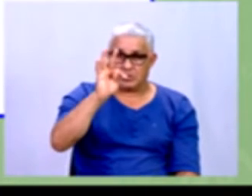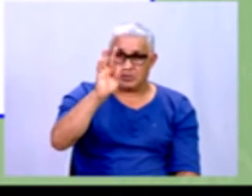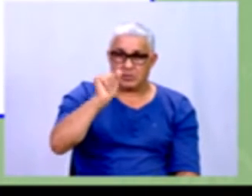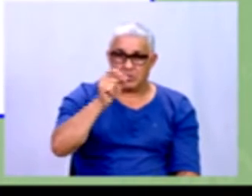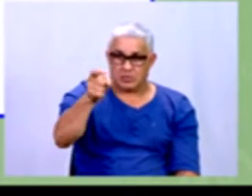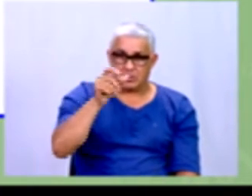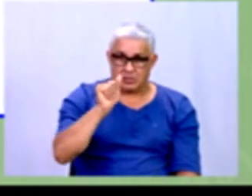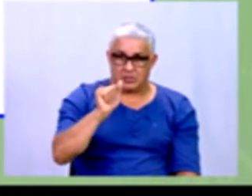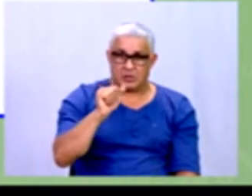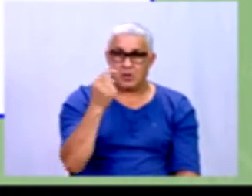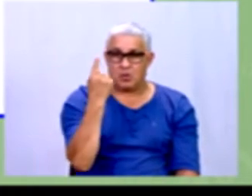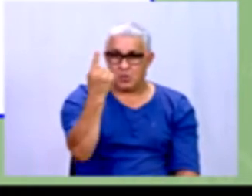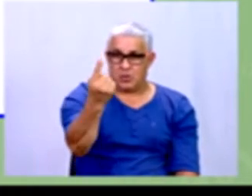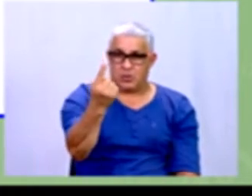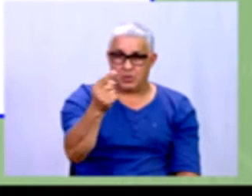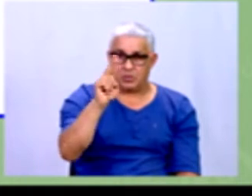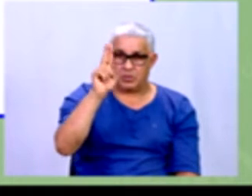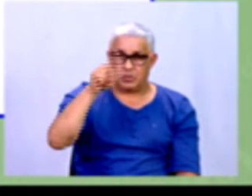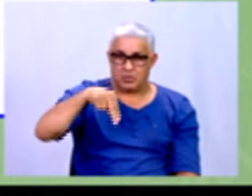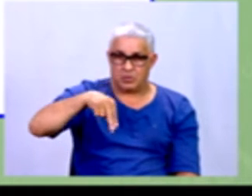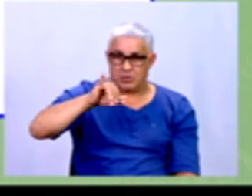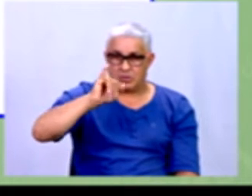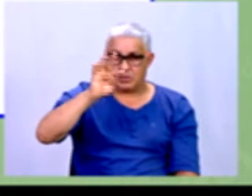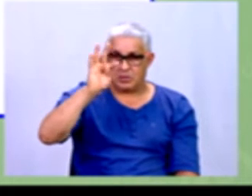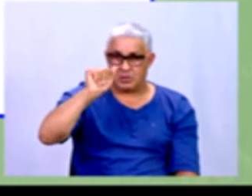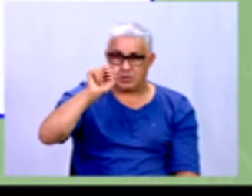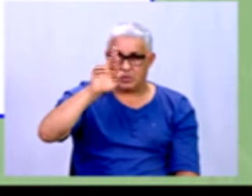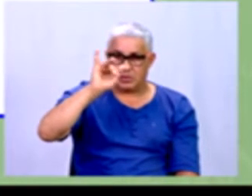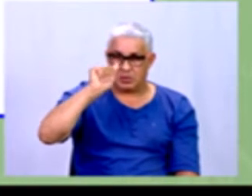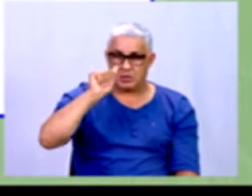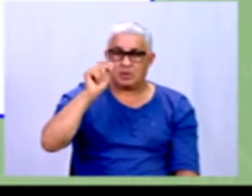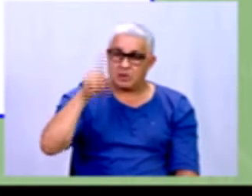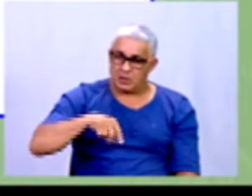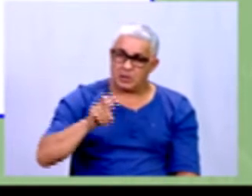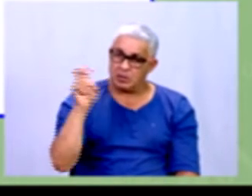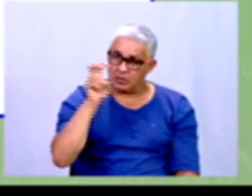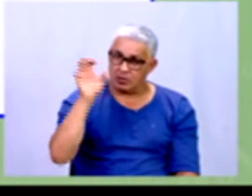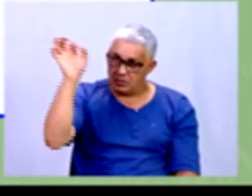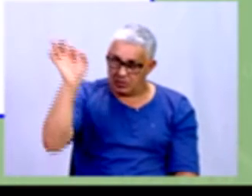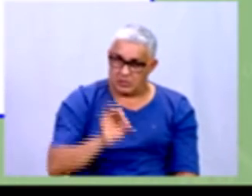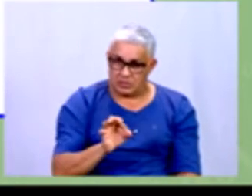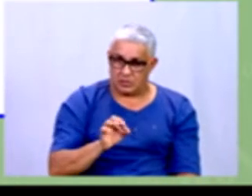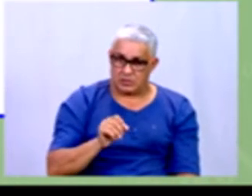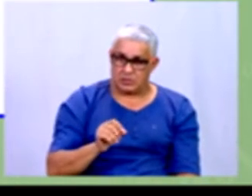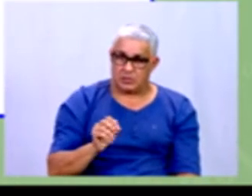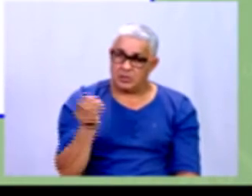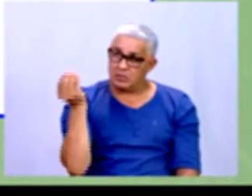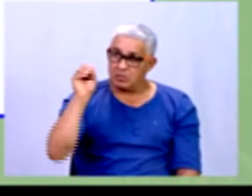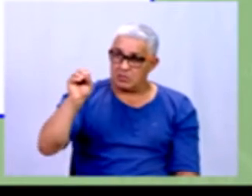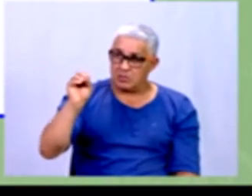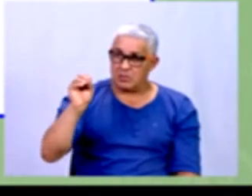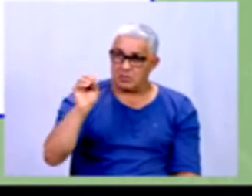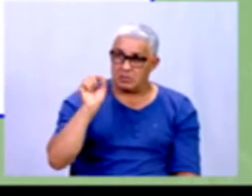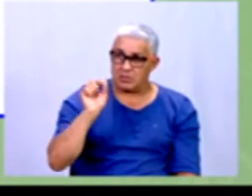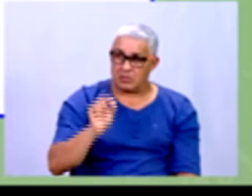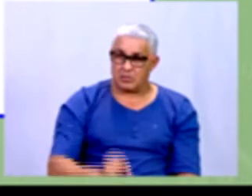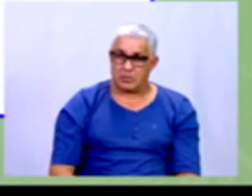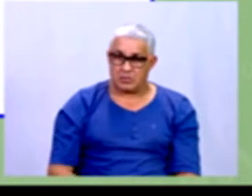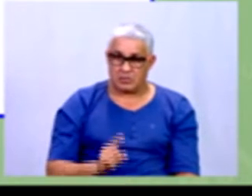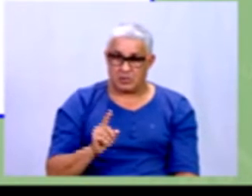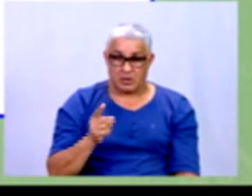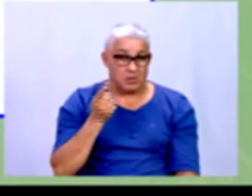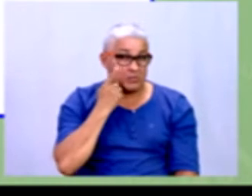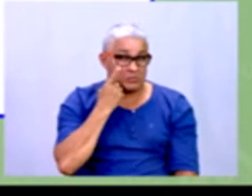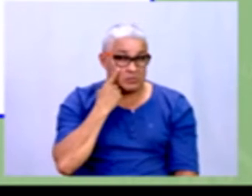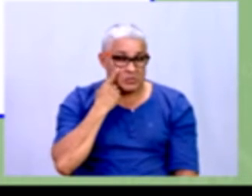pessoal, a taxa unitária é esse 55% aqui. Eu coloquei aqui do lado é... Pra gente... Pra